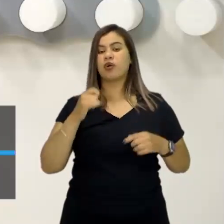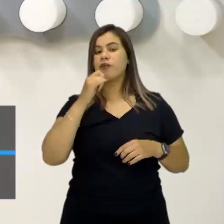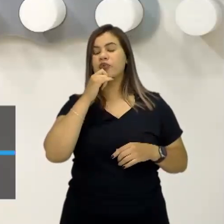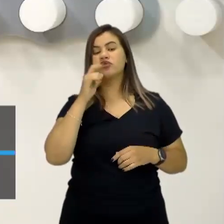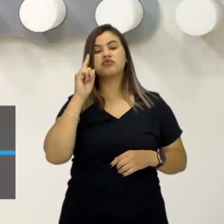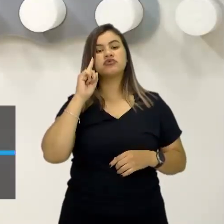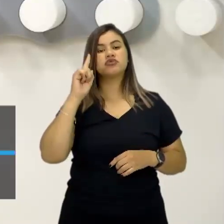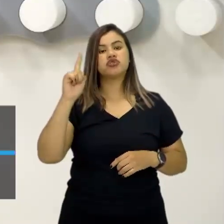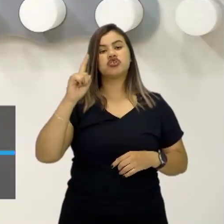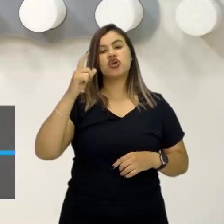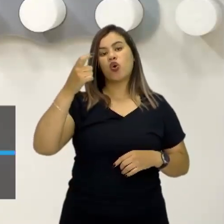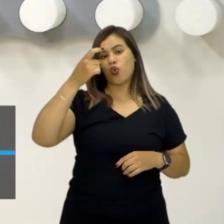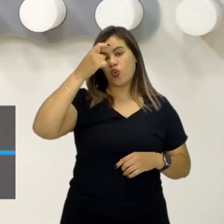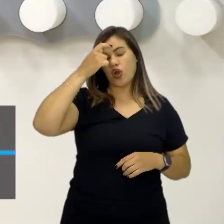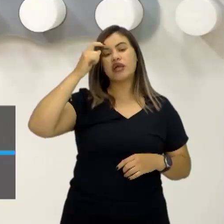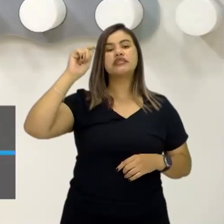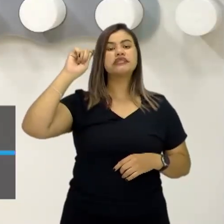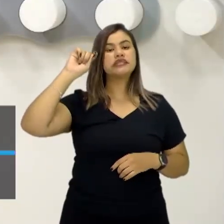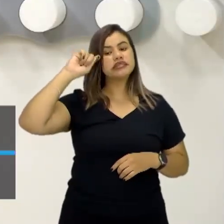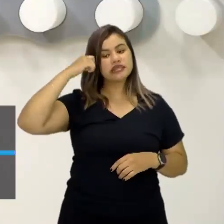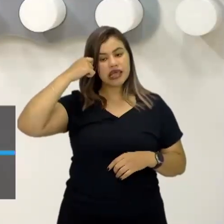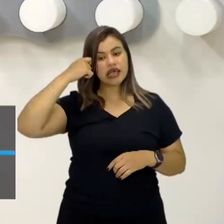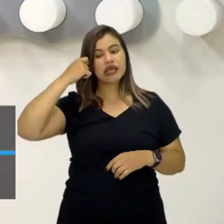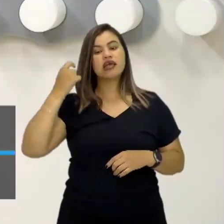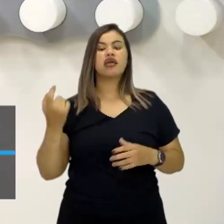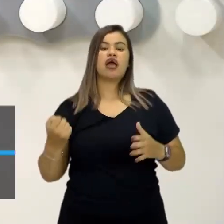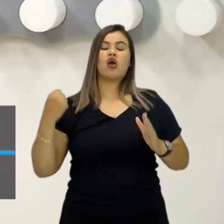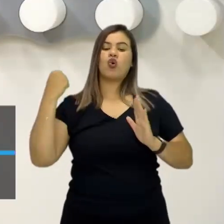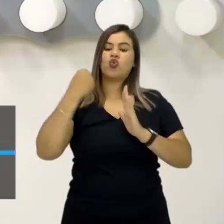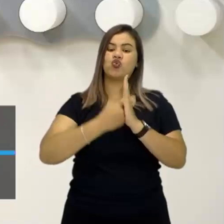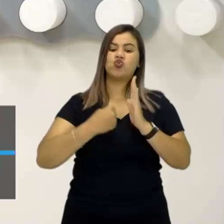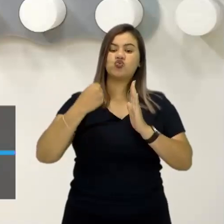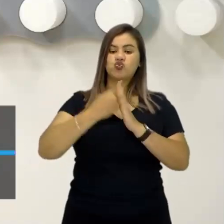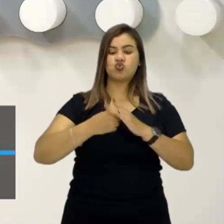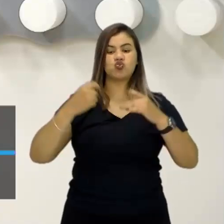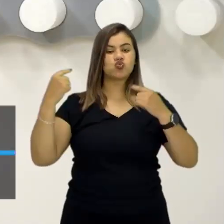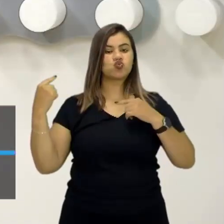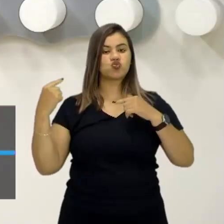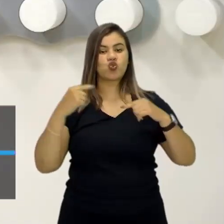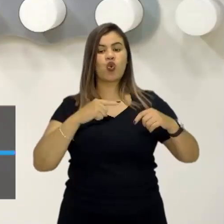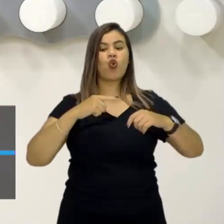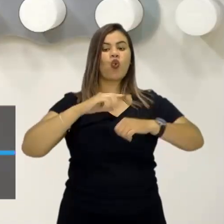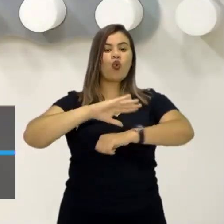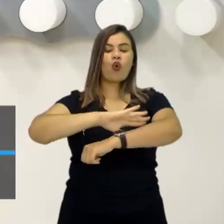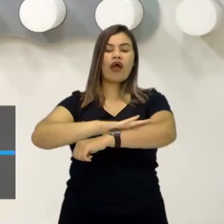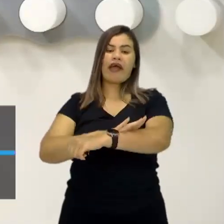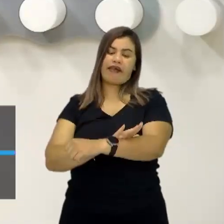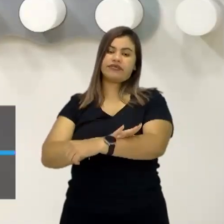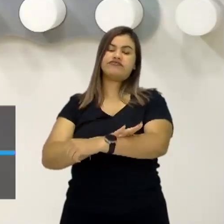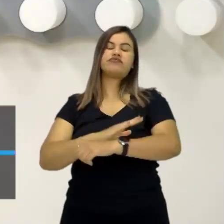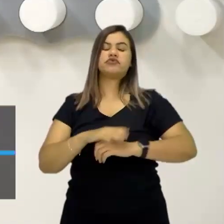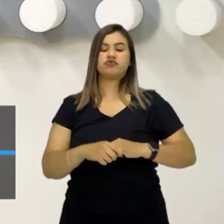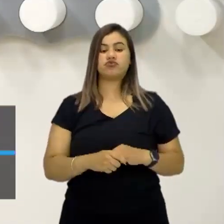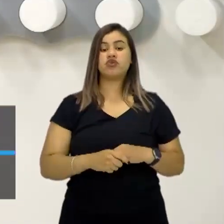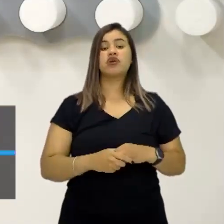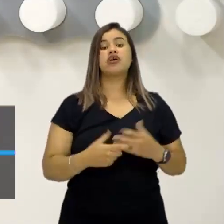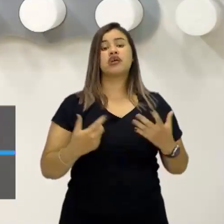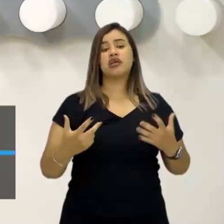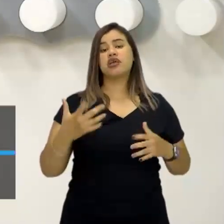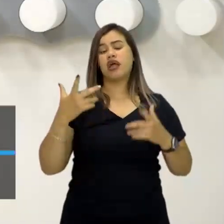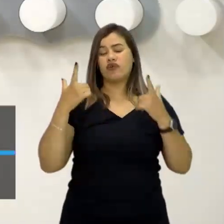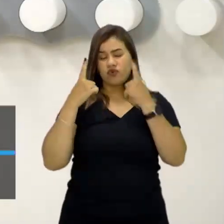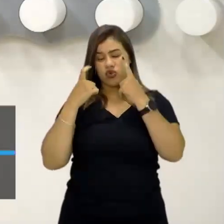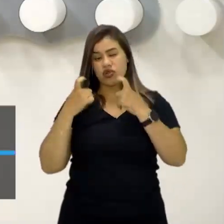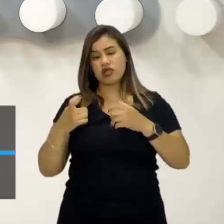negra, a luta antirracista e a violência simbólica, nós podemos pegar como